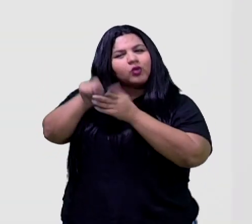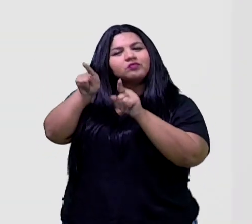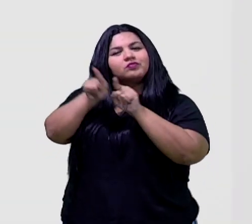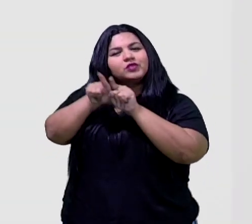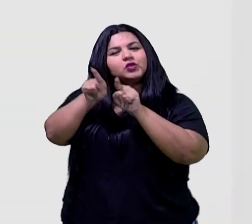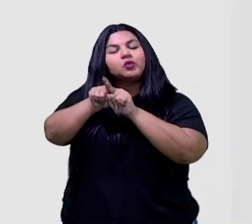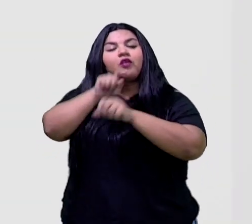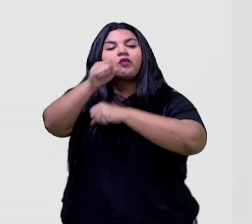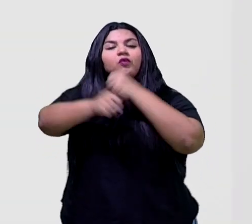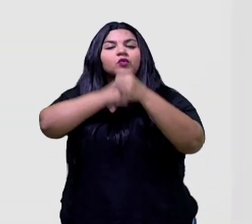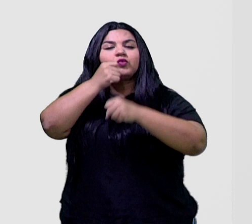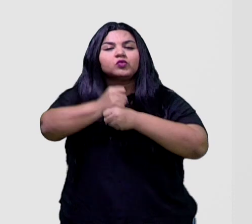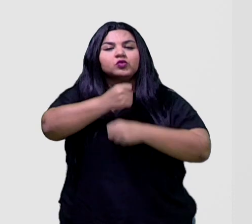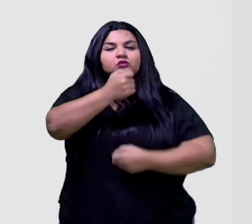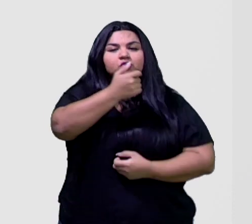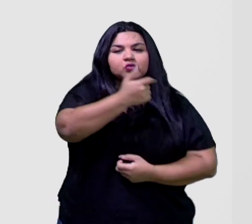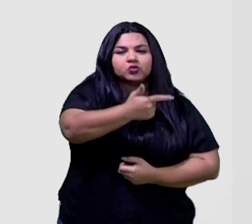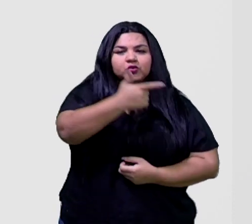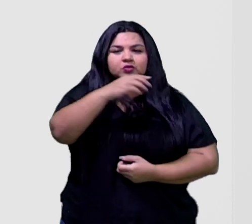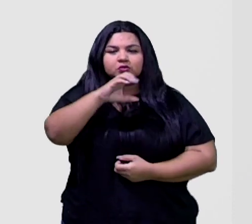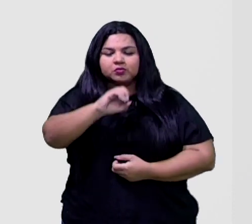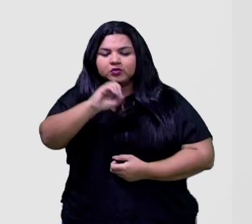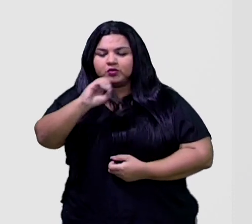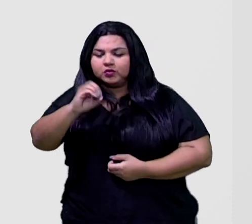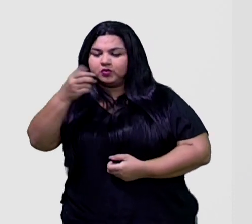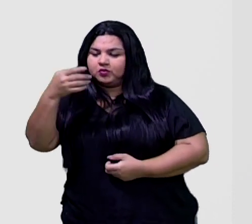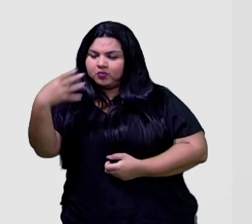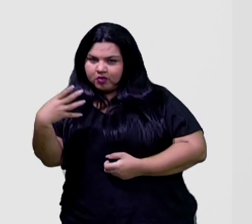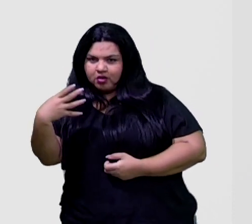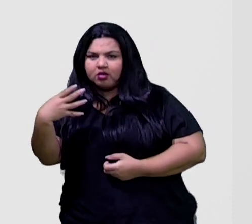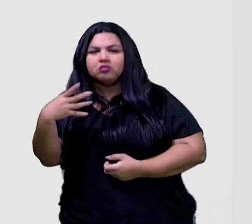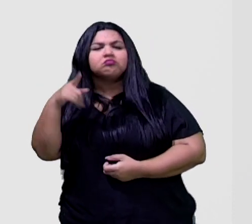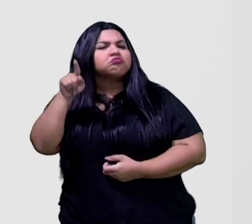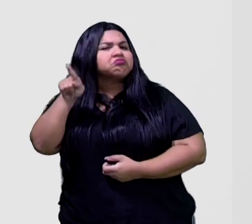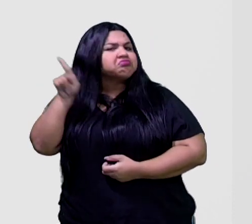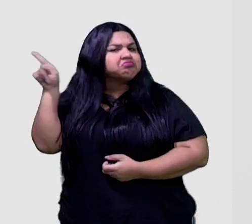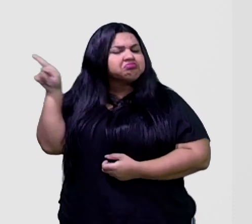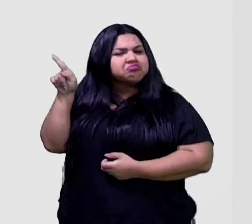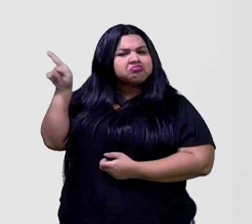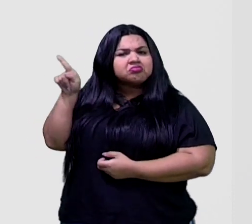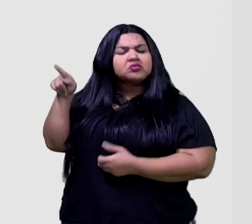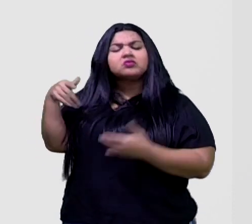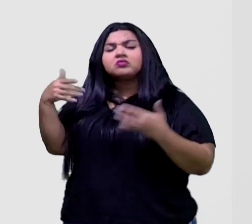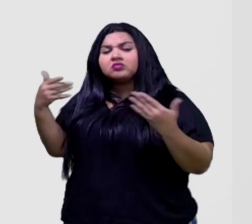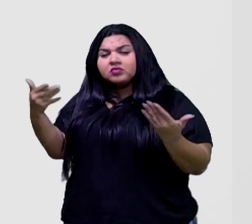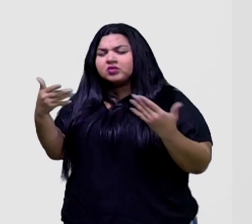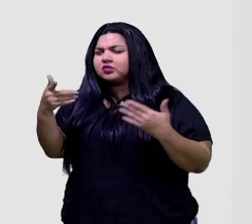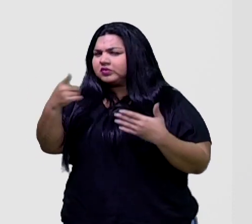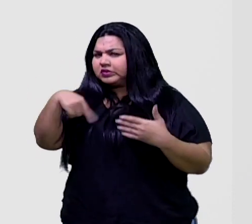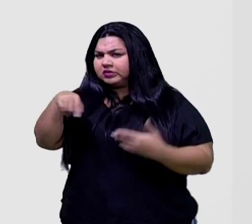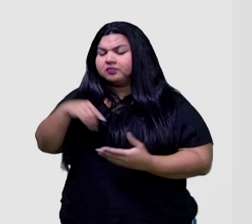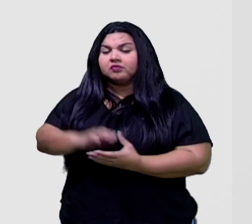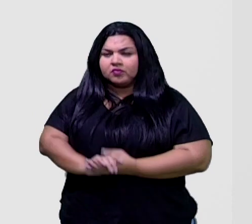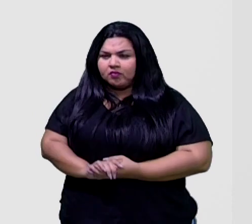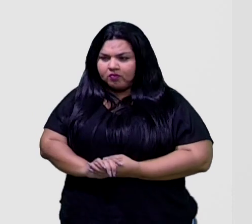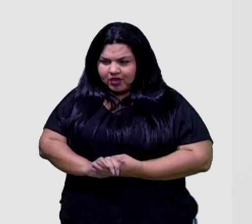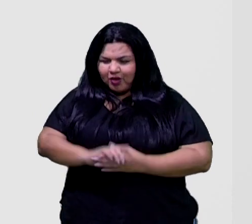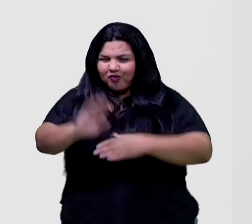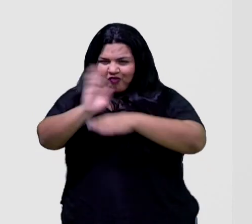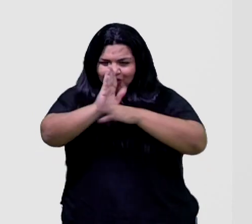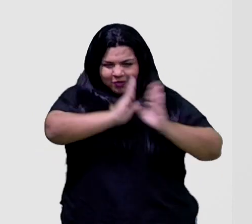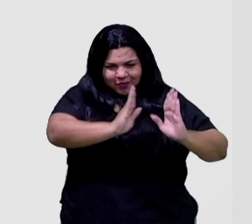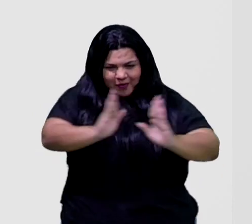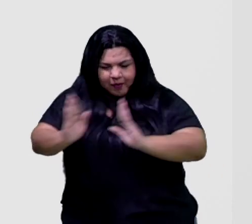2004, tá bom? Com direção de Walter Salles, e não esqueçam, além das séries que ela